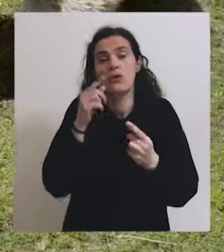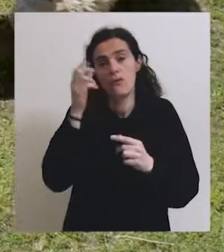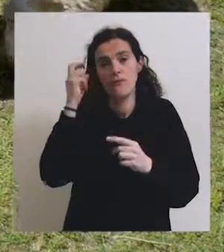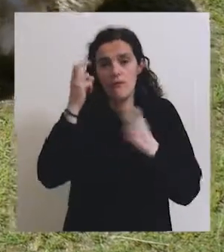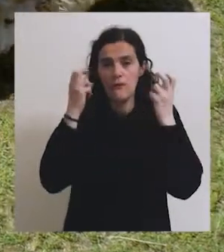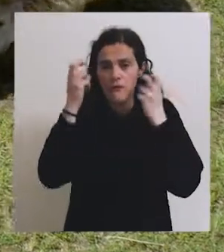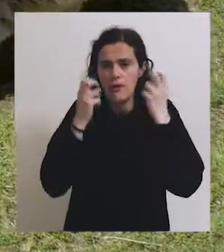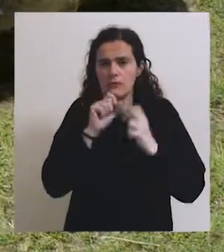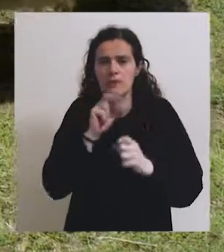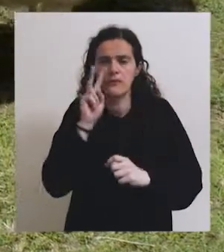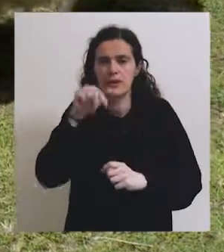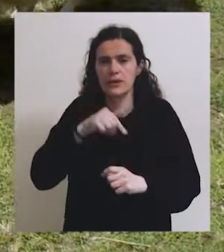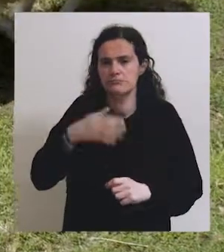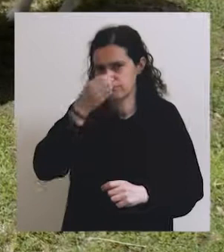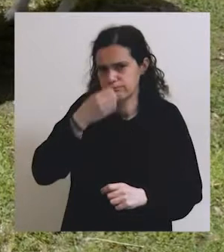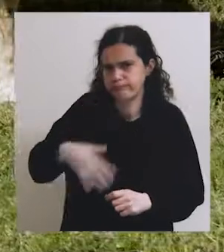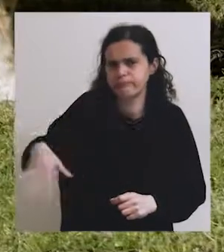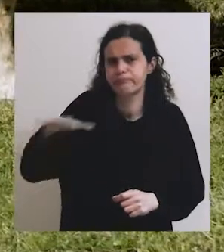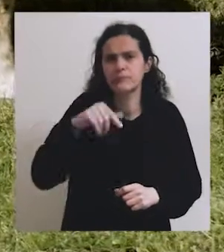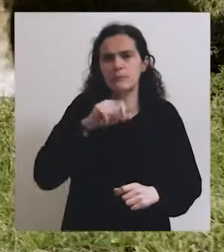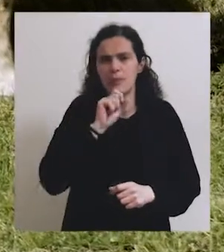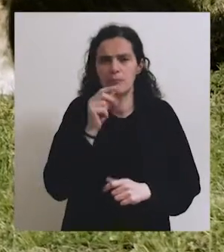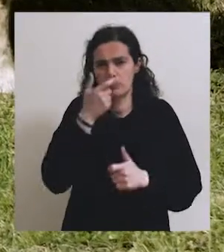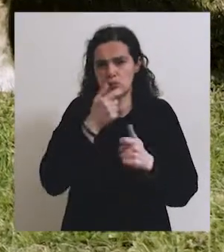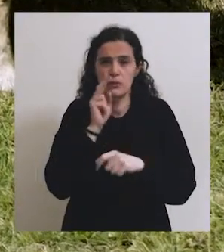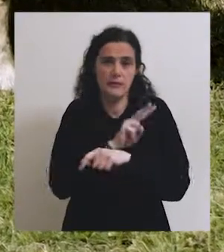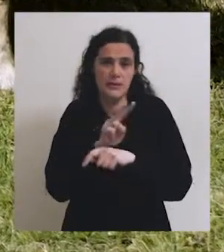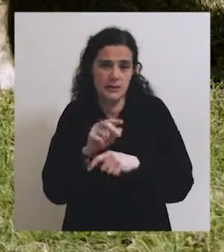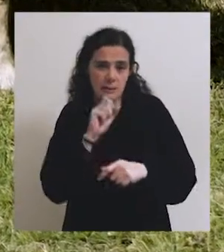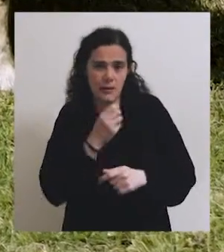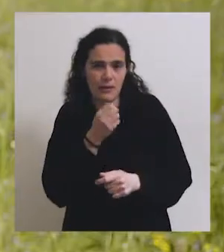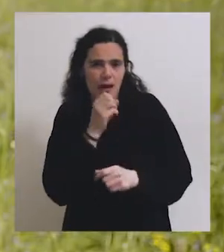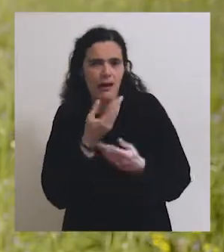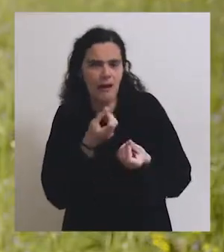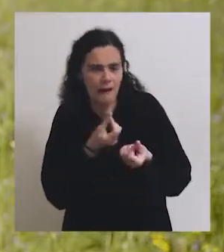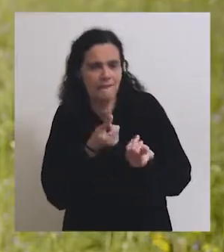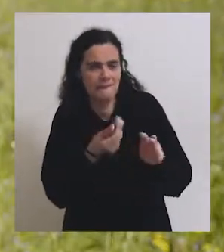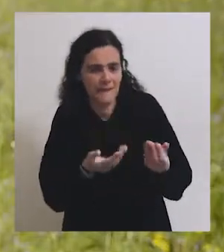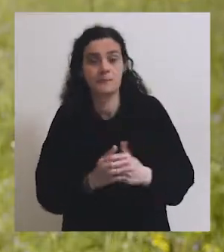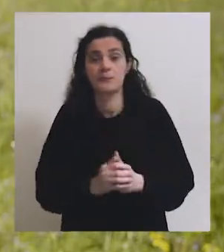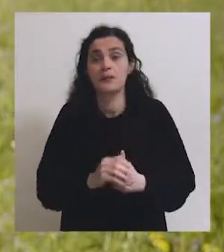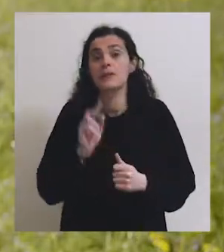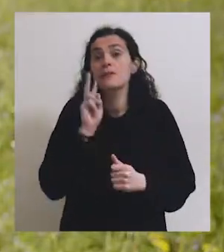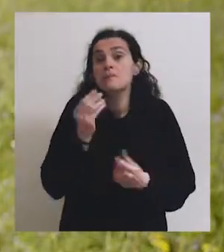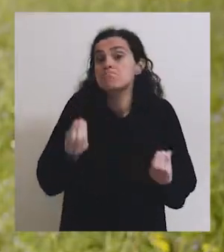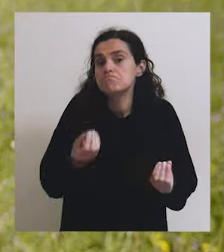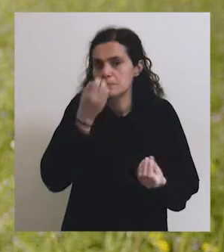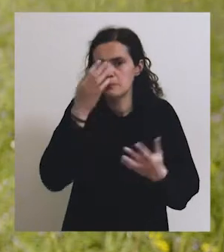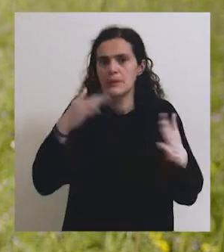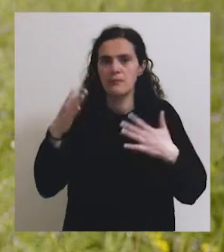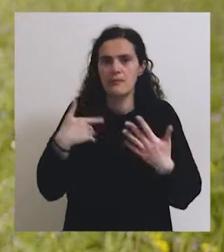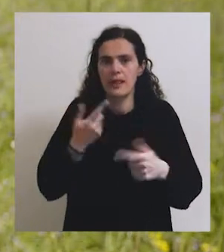podem ser vistos no Prado da Quinta, para serem apreciados pelo nosso público. Portanto, como veem, a